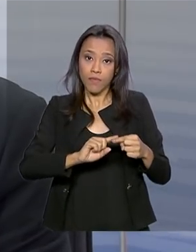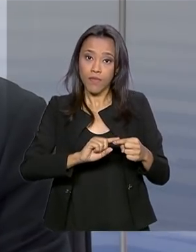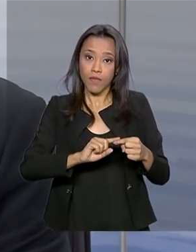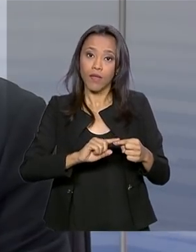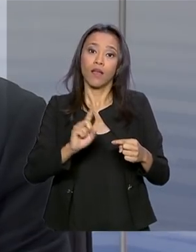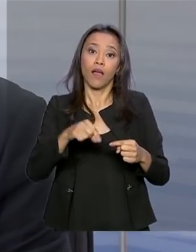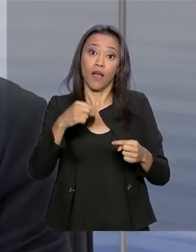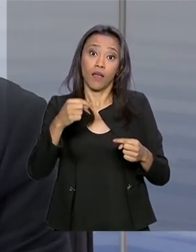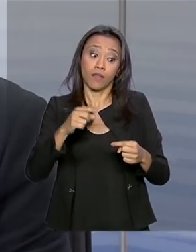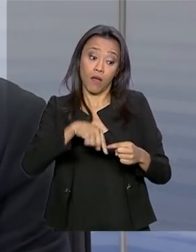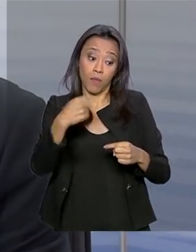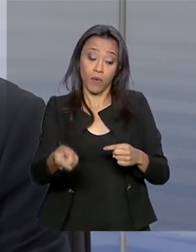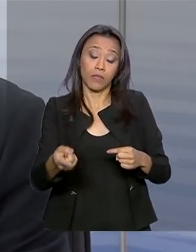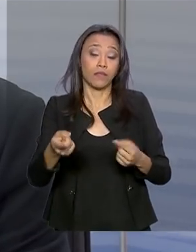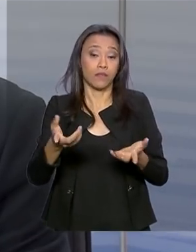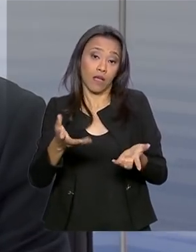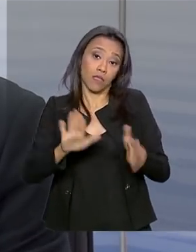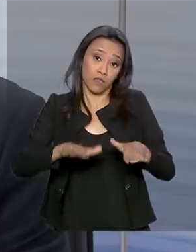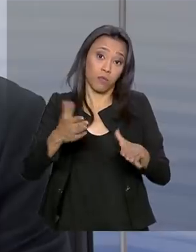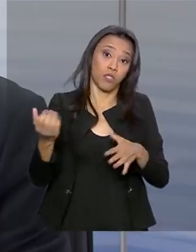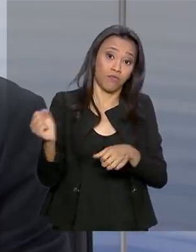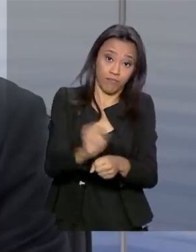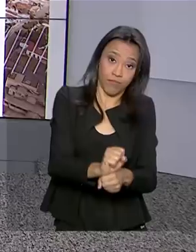Então, podem ser deferidos novos pedidos.